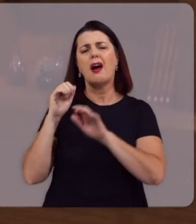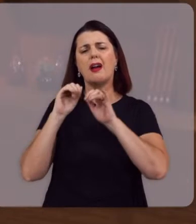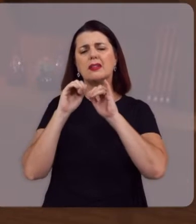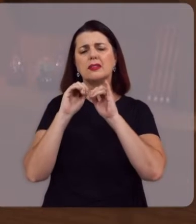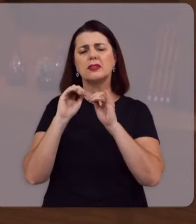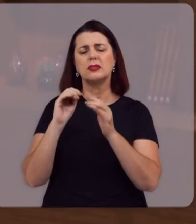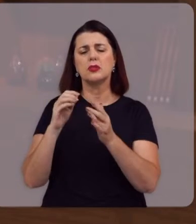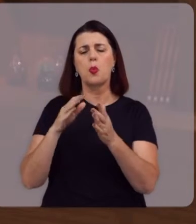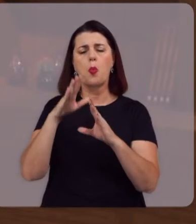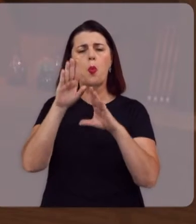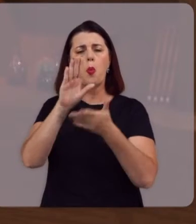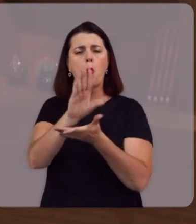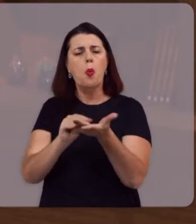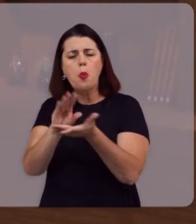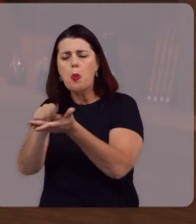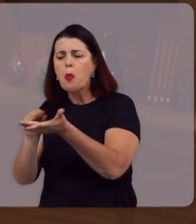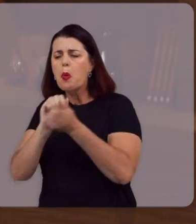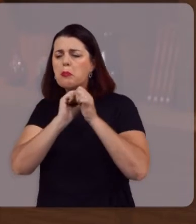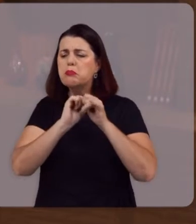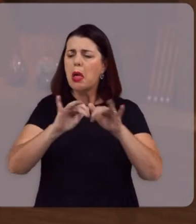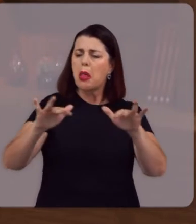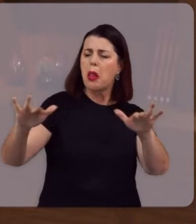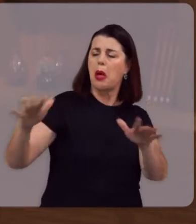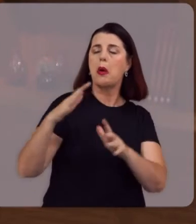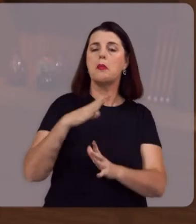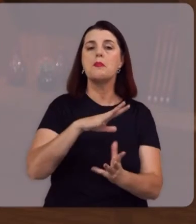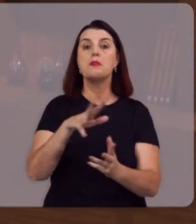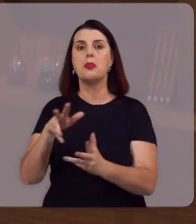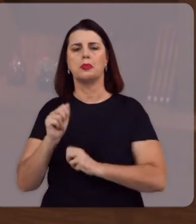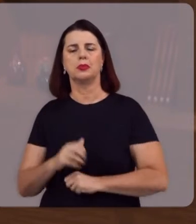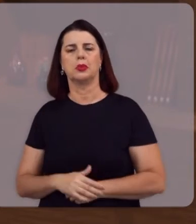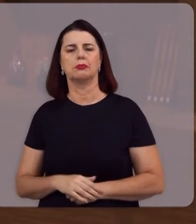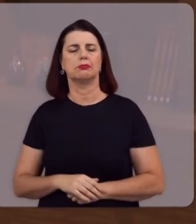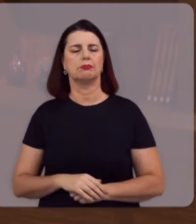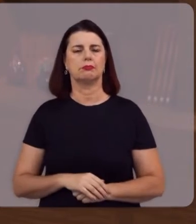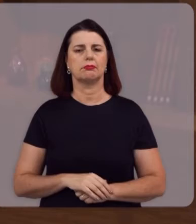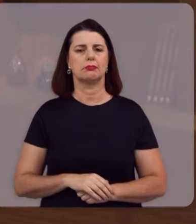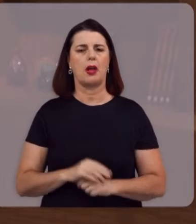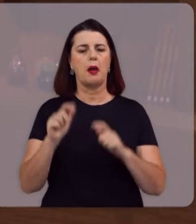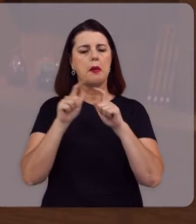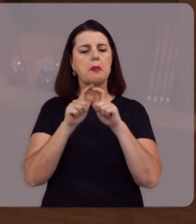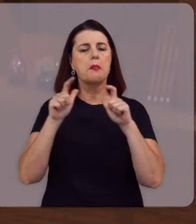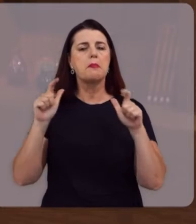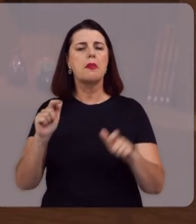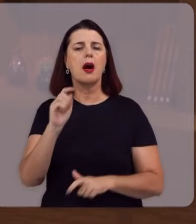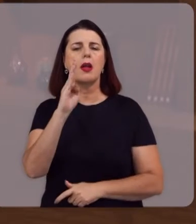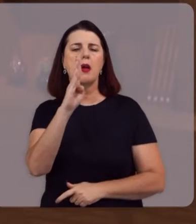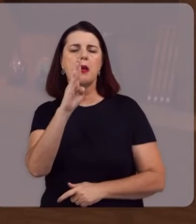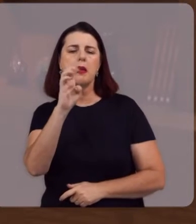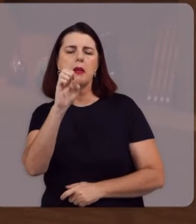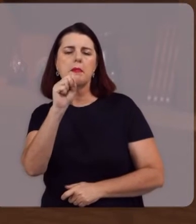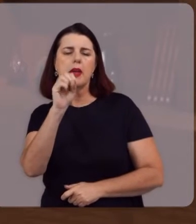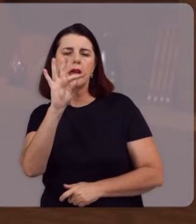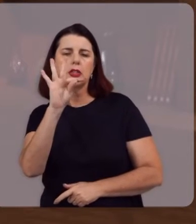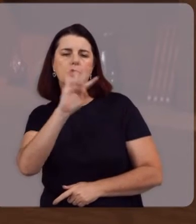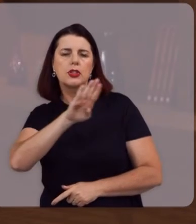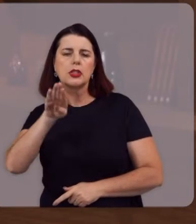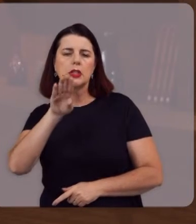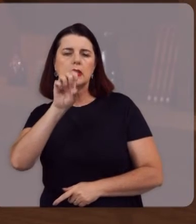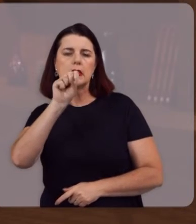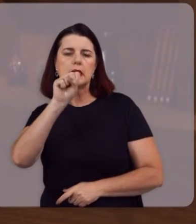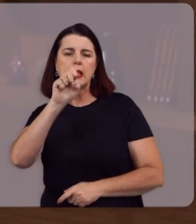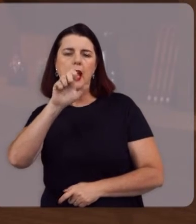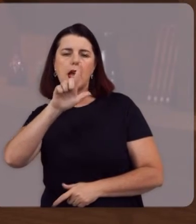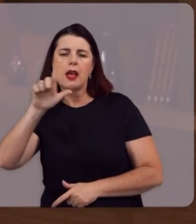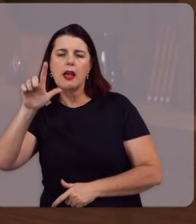Publicado E distribuído No mundo É o maior best-seller Da literatura mundial